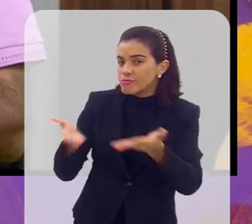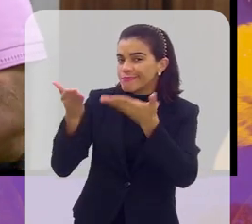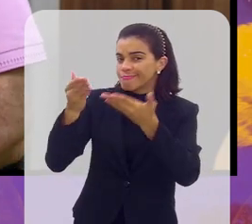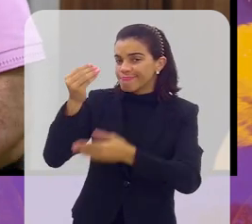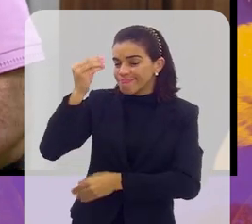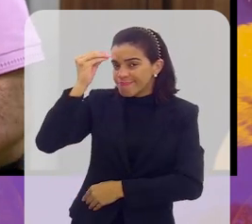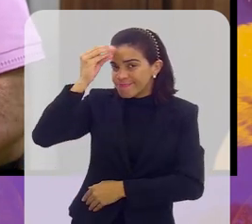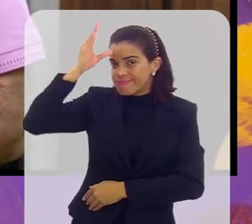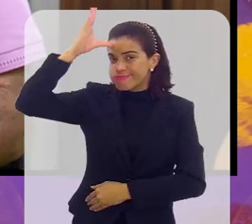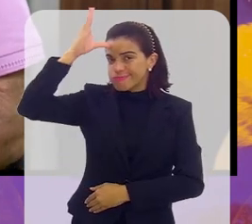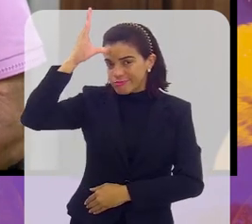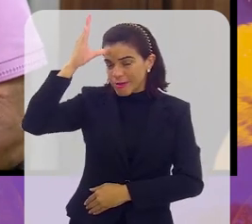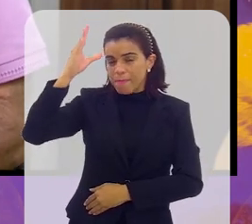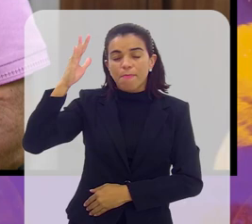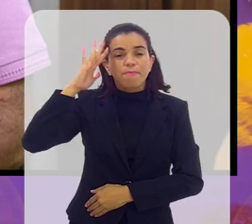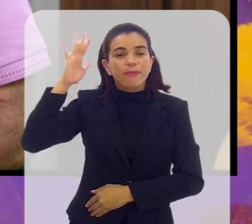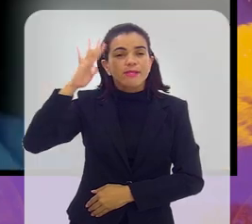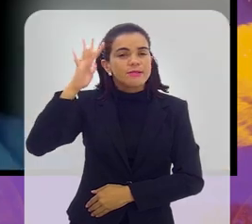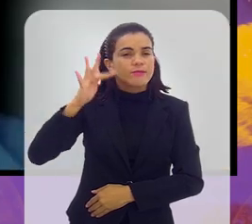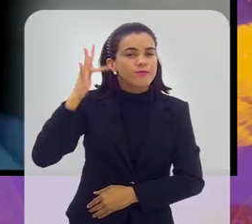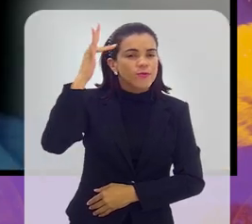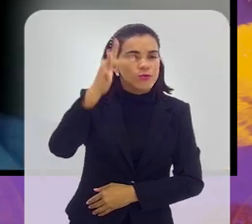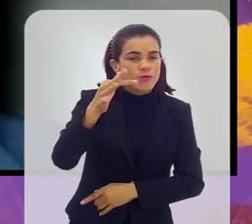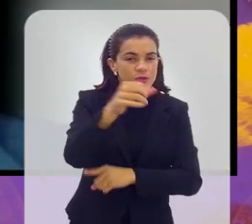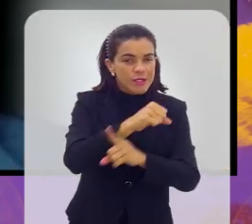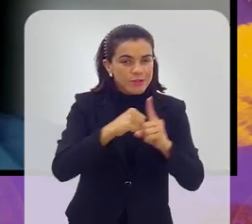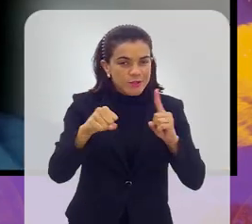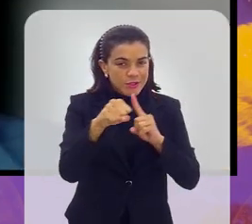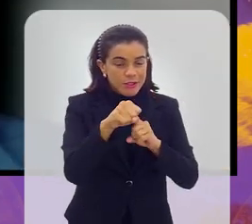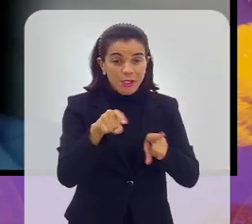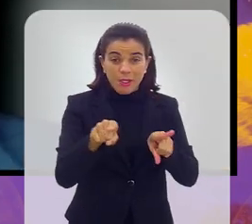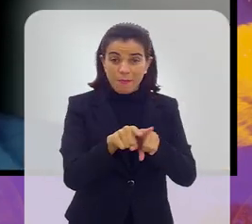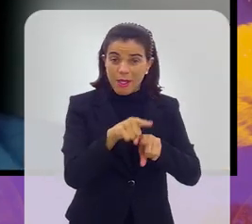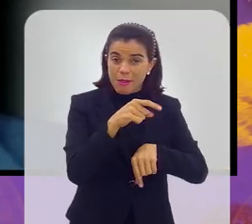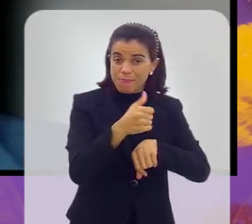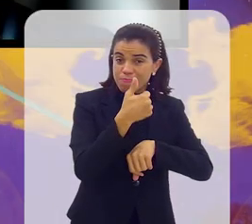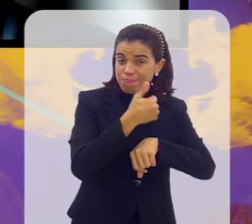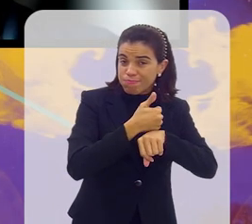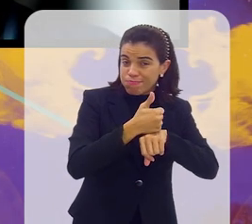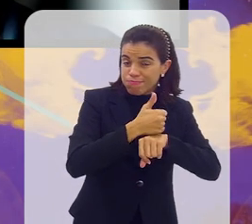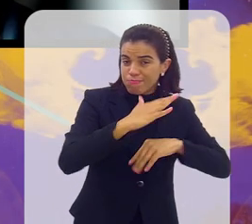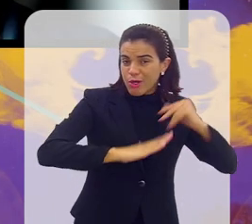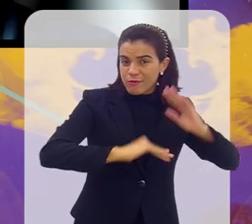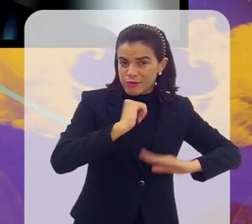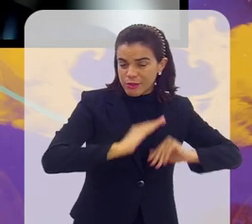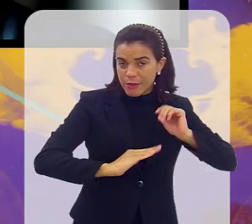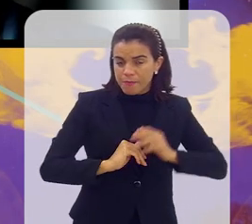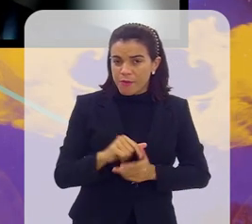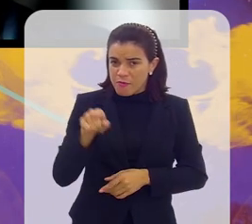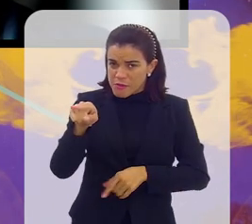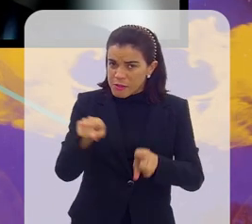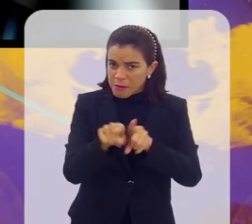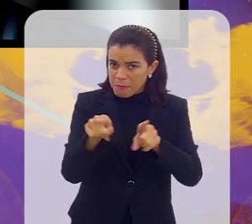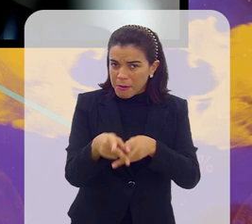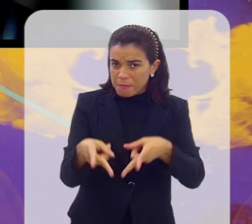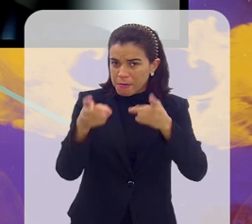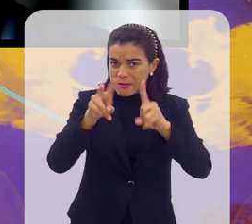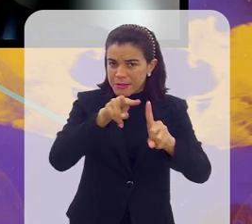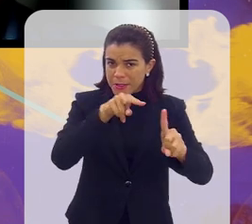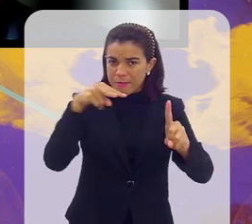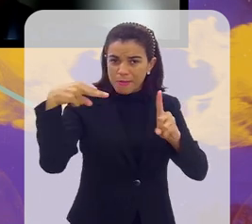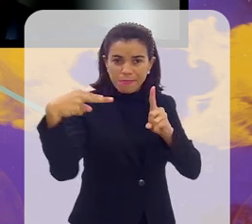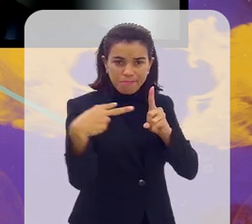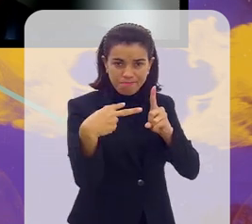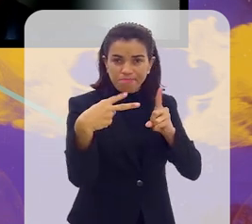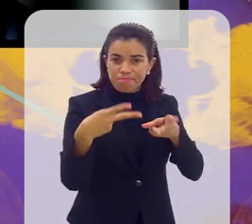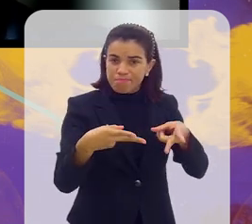para a importância daquele futuro na sociedade, em uma profissão. Você também vê nesse aspecto, Marcos?